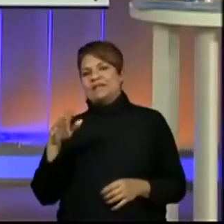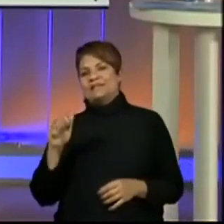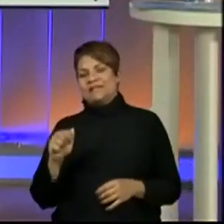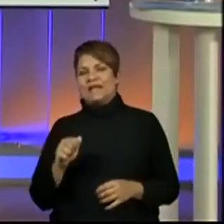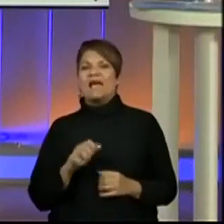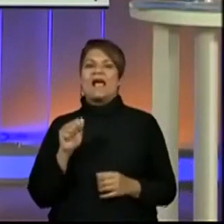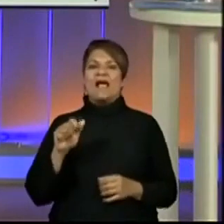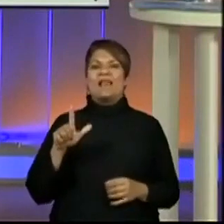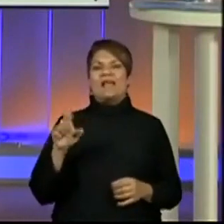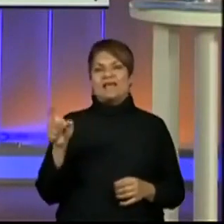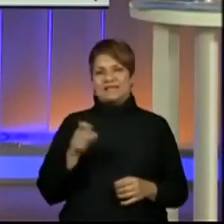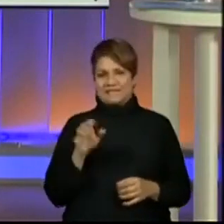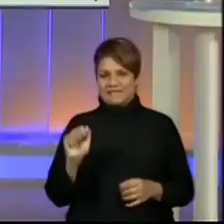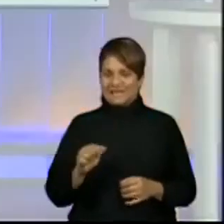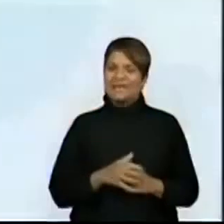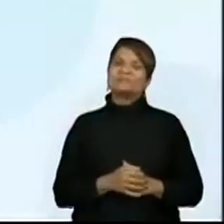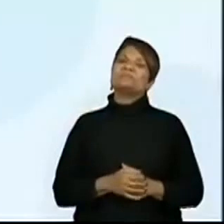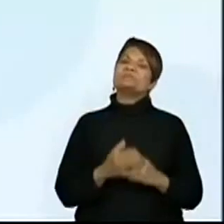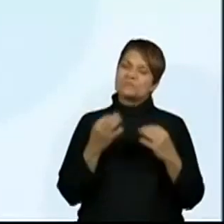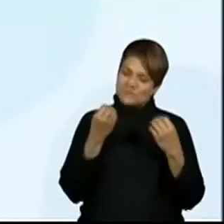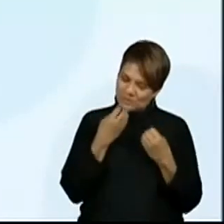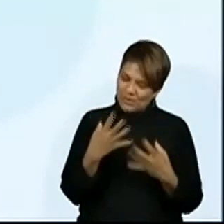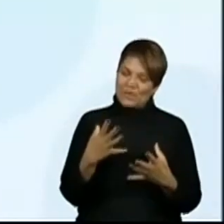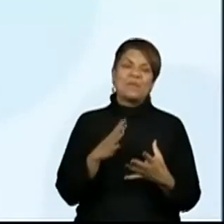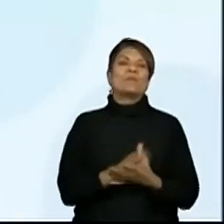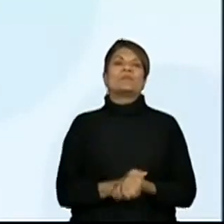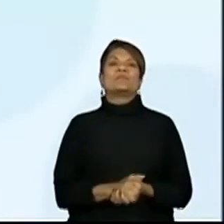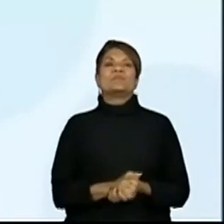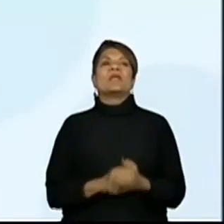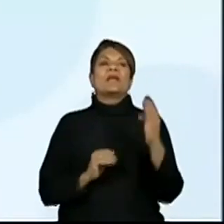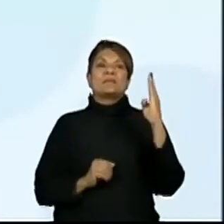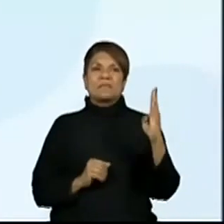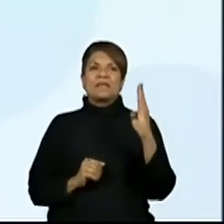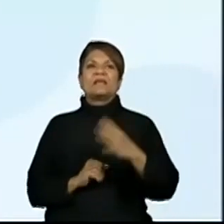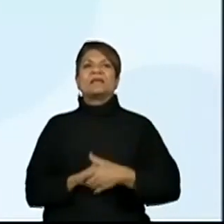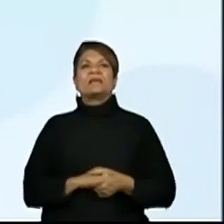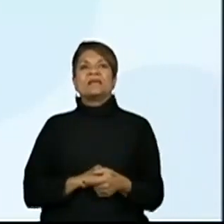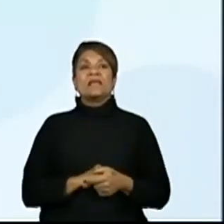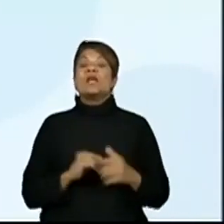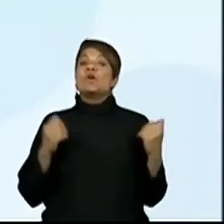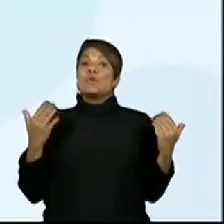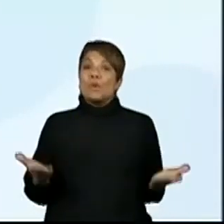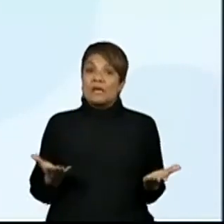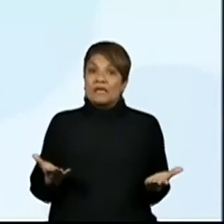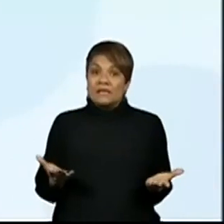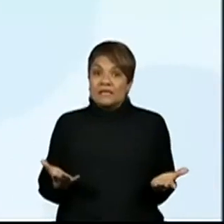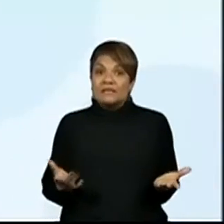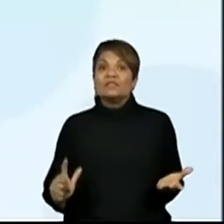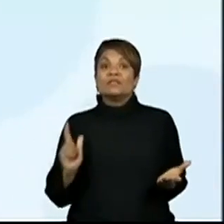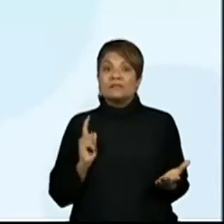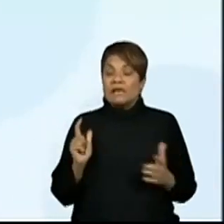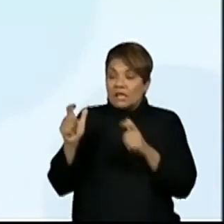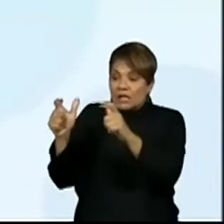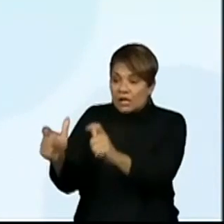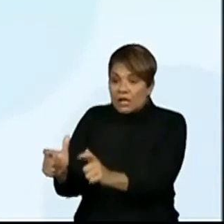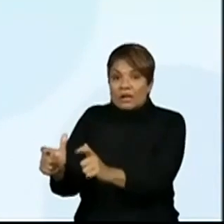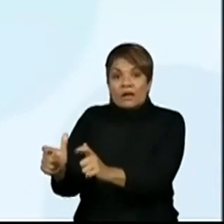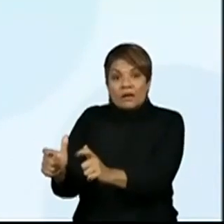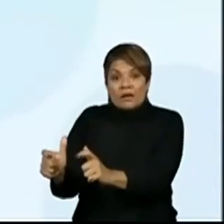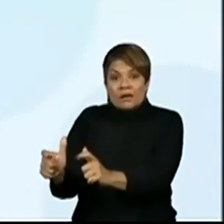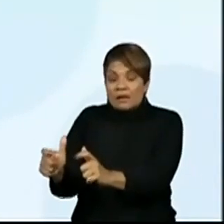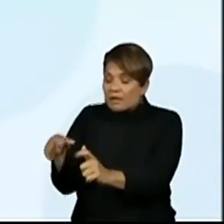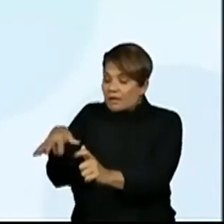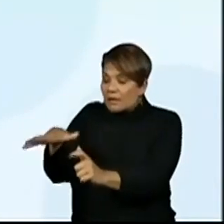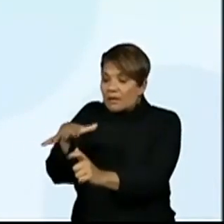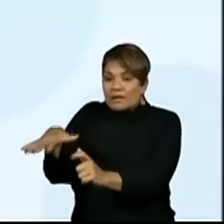Alexia. Muito bom. A alternativa correta é a B. Quando nós colocamos localizado, no texto aparece